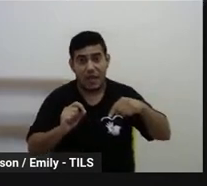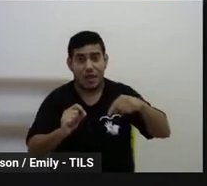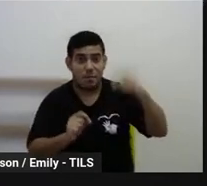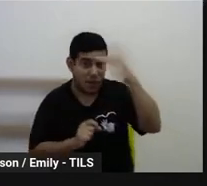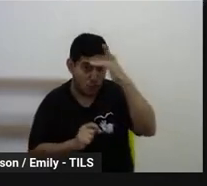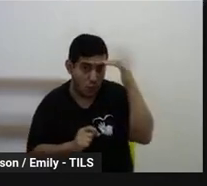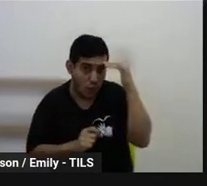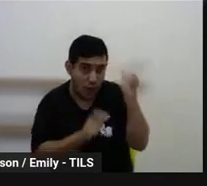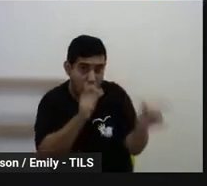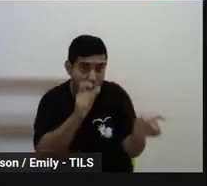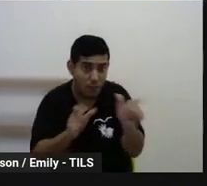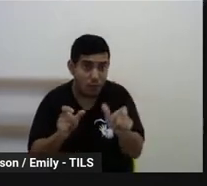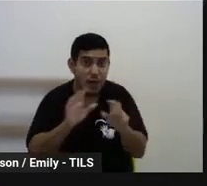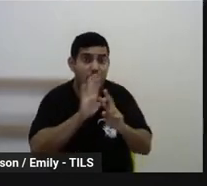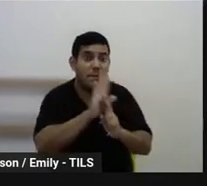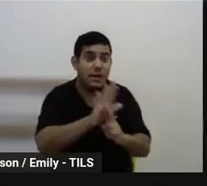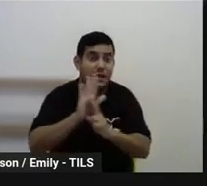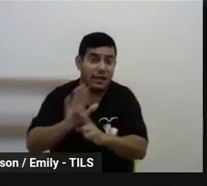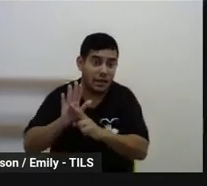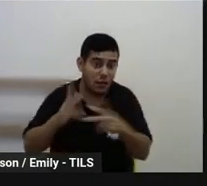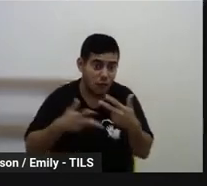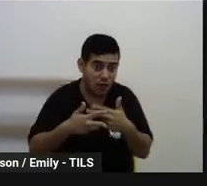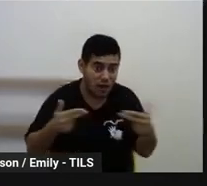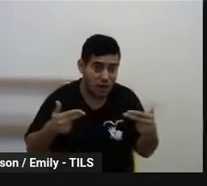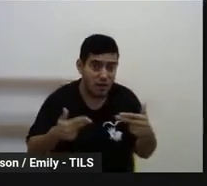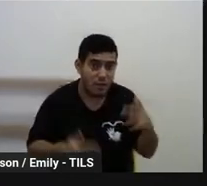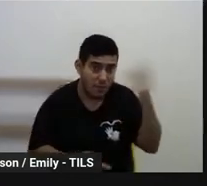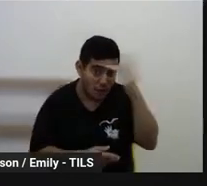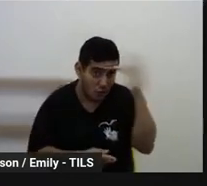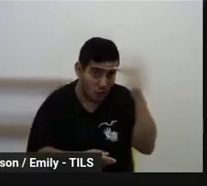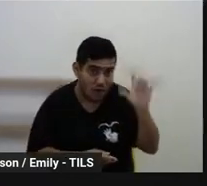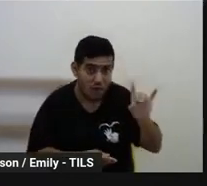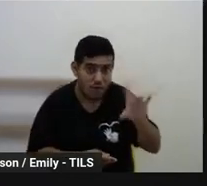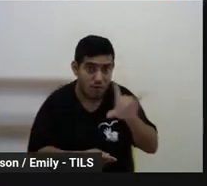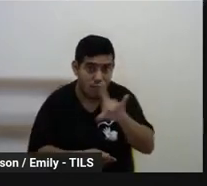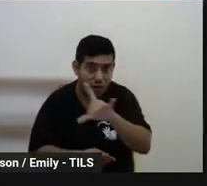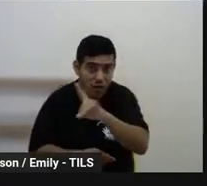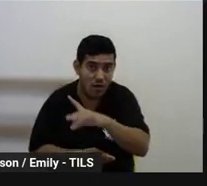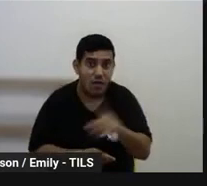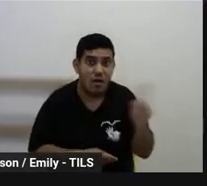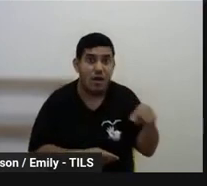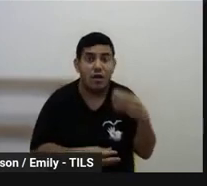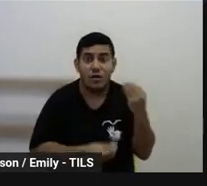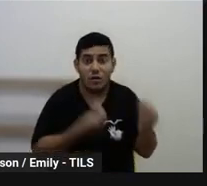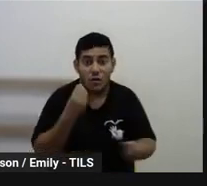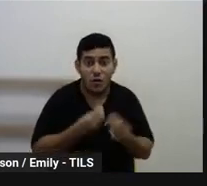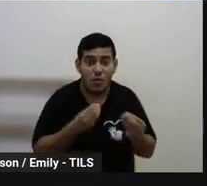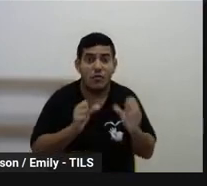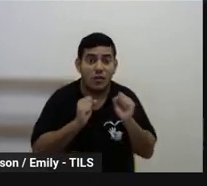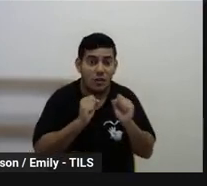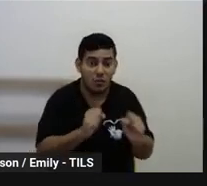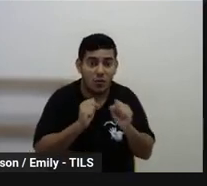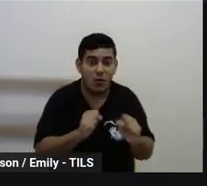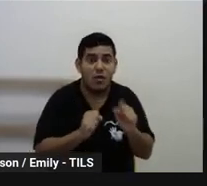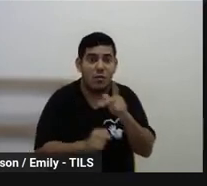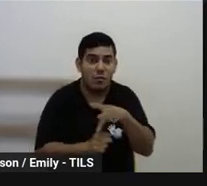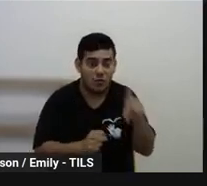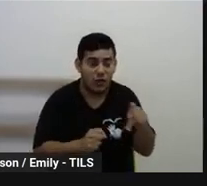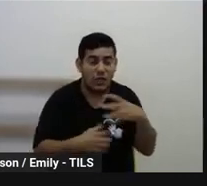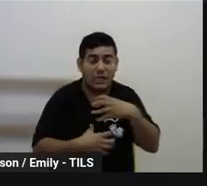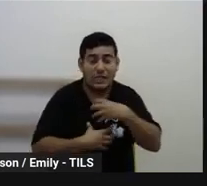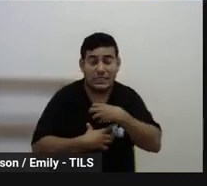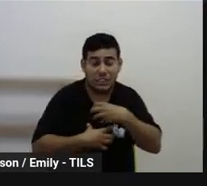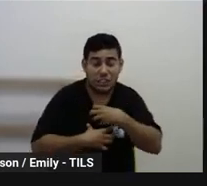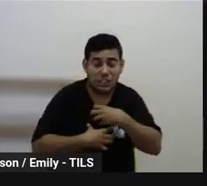ter representações diversas nessa comissão para que vocês possam também, né, professores, se sentirem